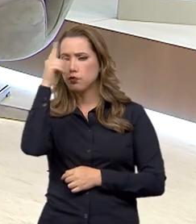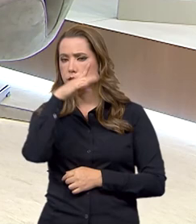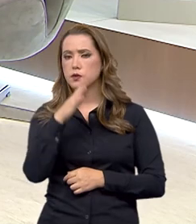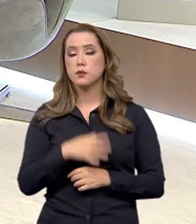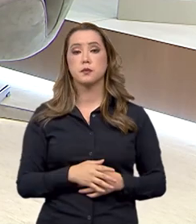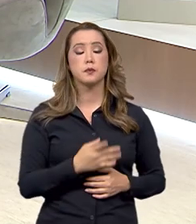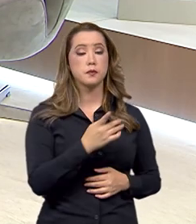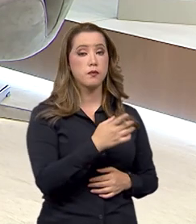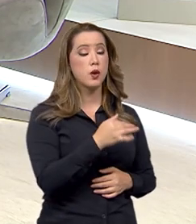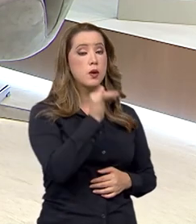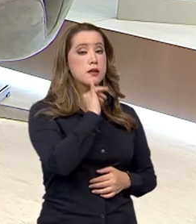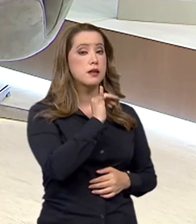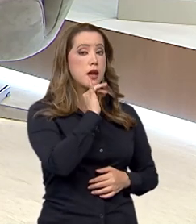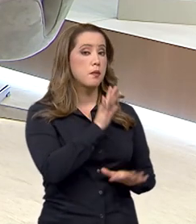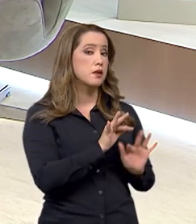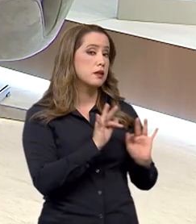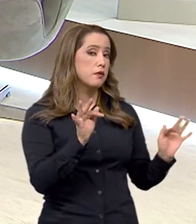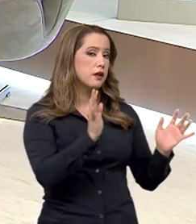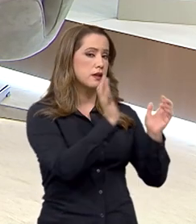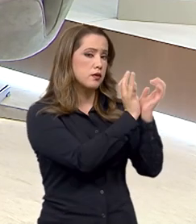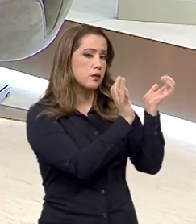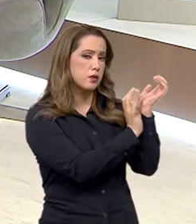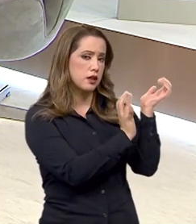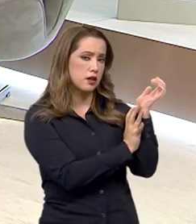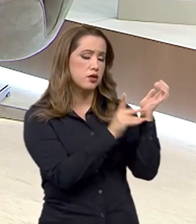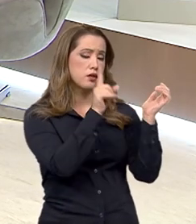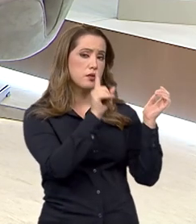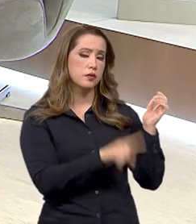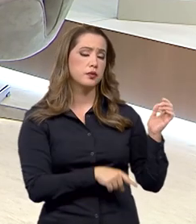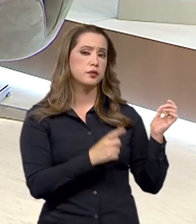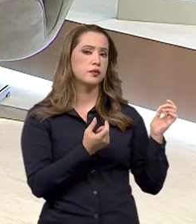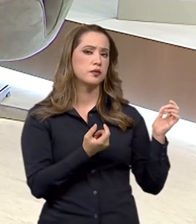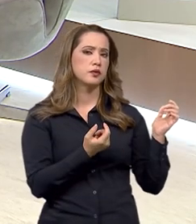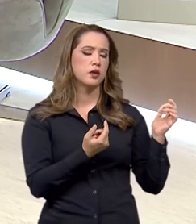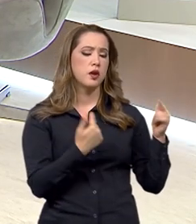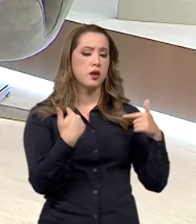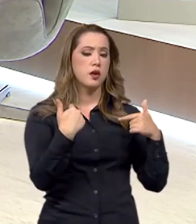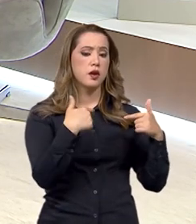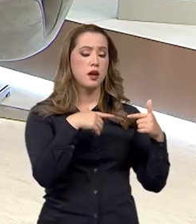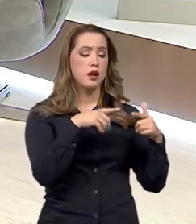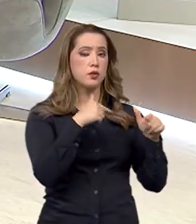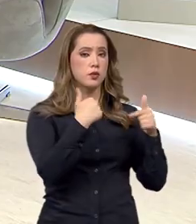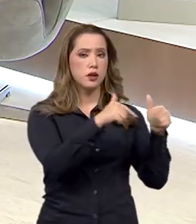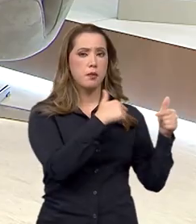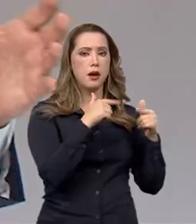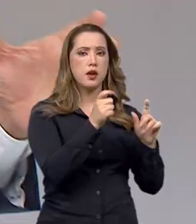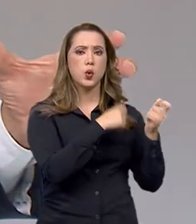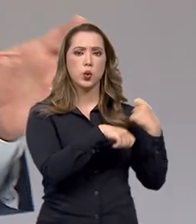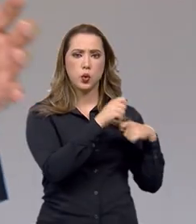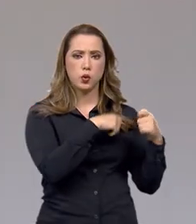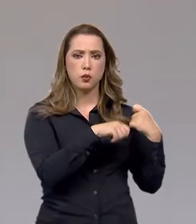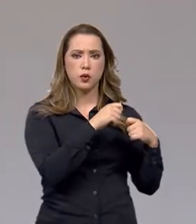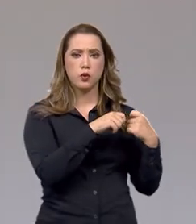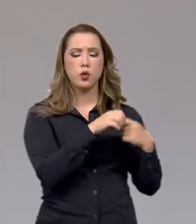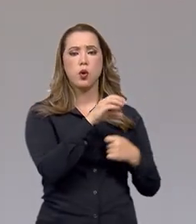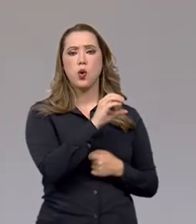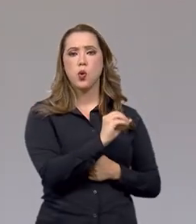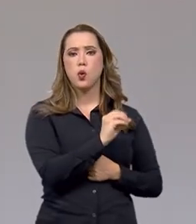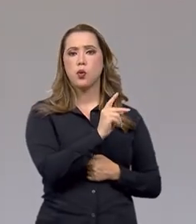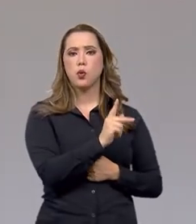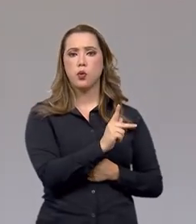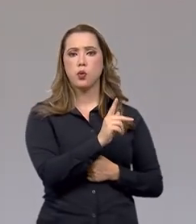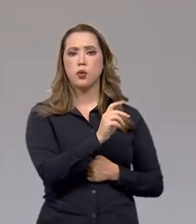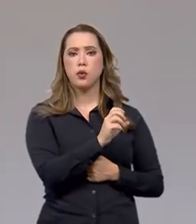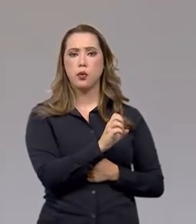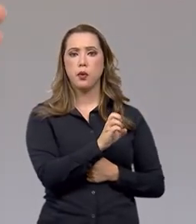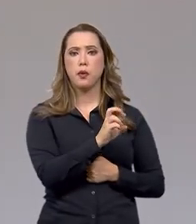exemplo de simplificação e desburocratização é um operador econômico autorizado que existe ali no âmbito da